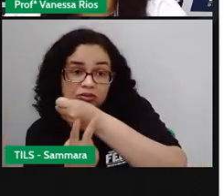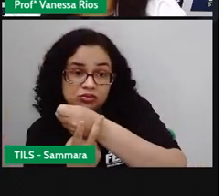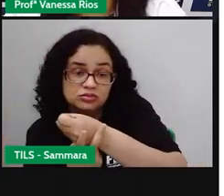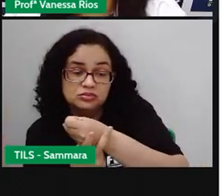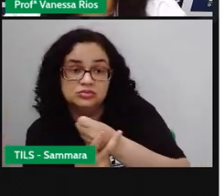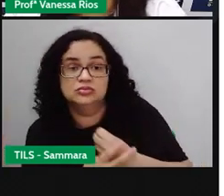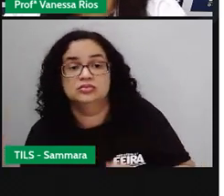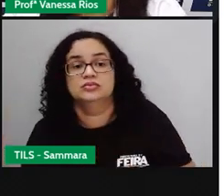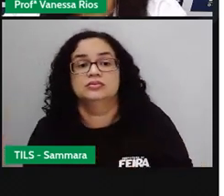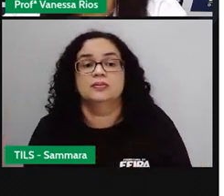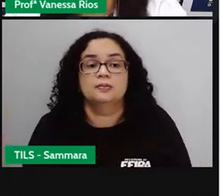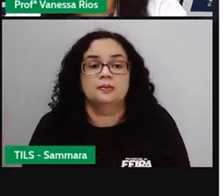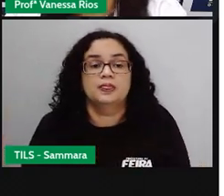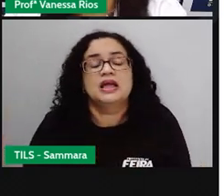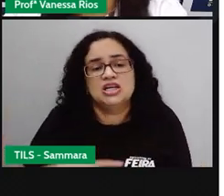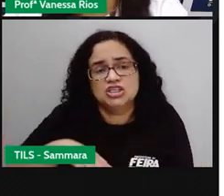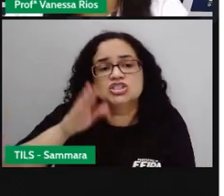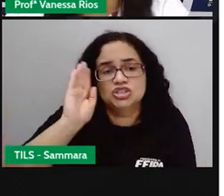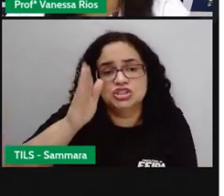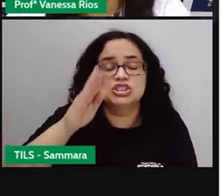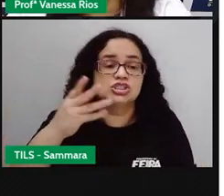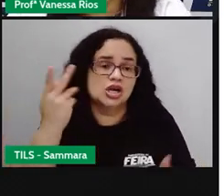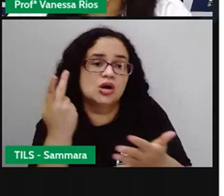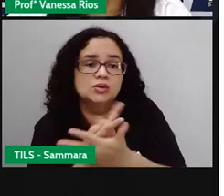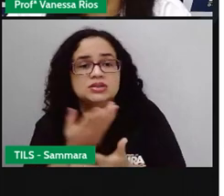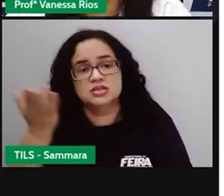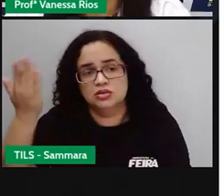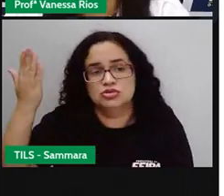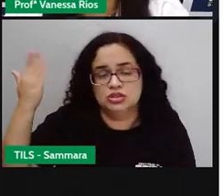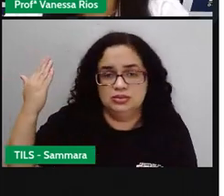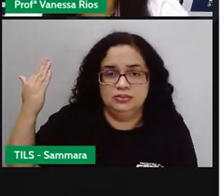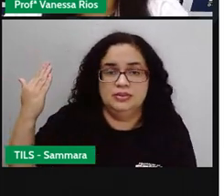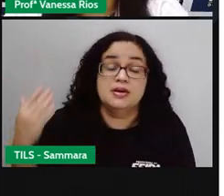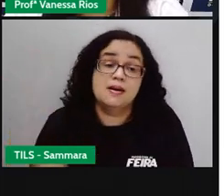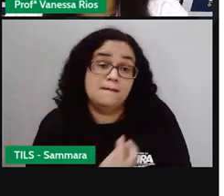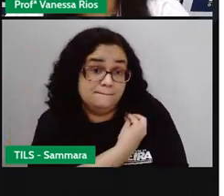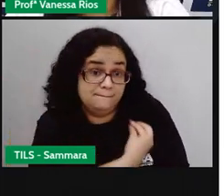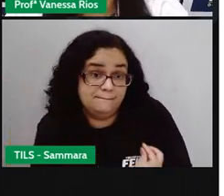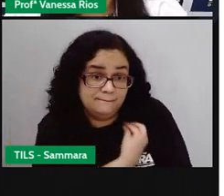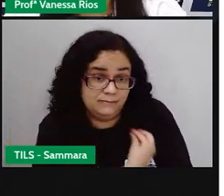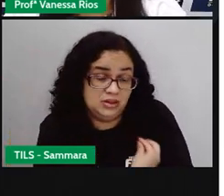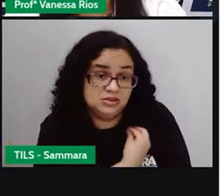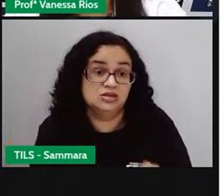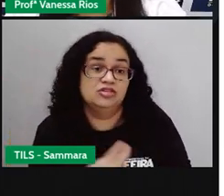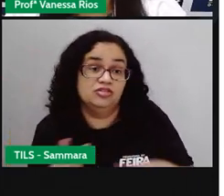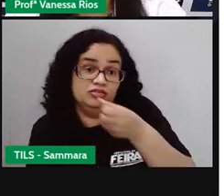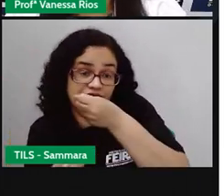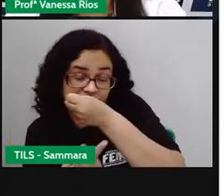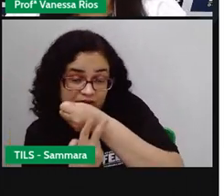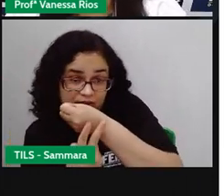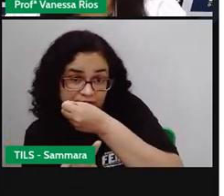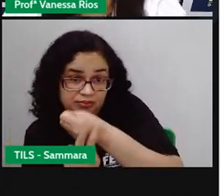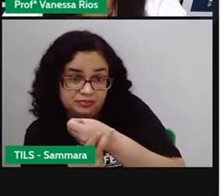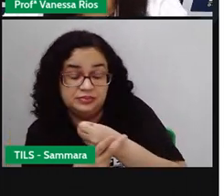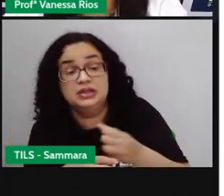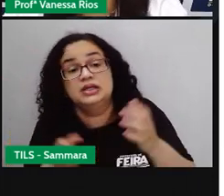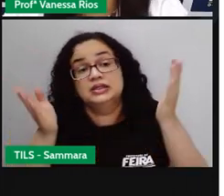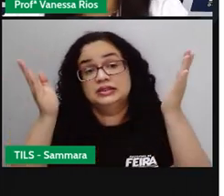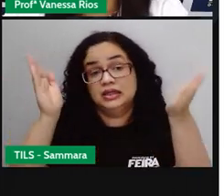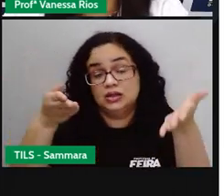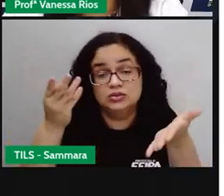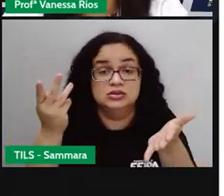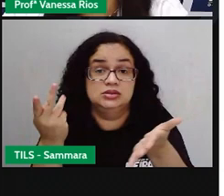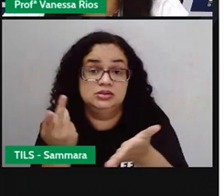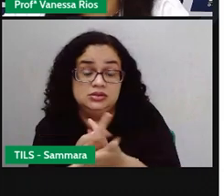ações, né? Que já aconteceram. Presente são os verbos que indicam ações que estão